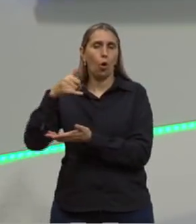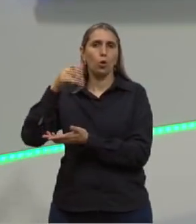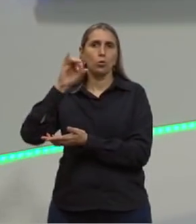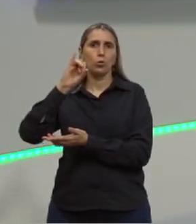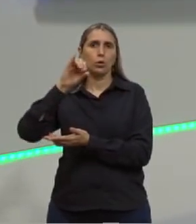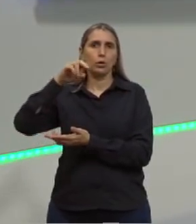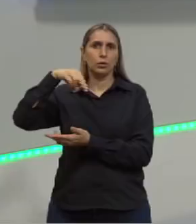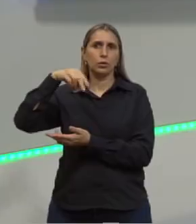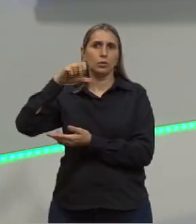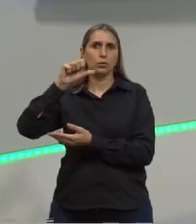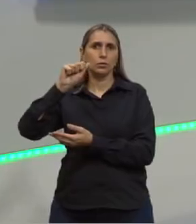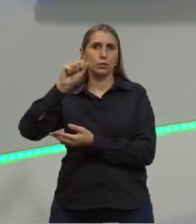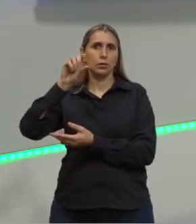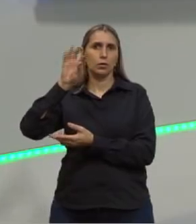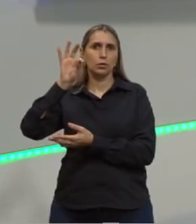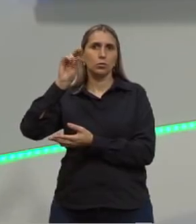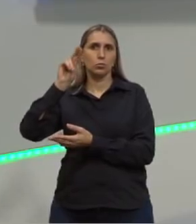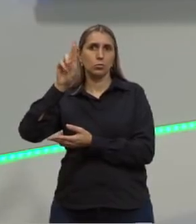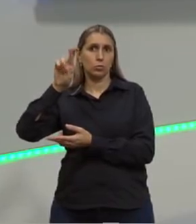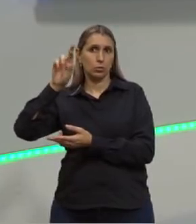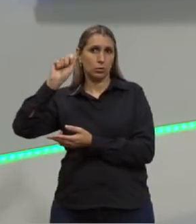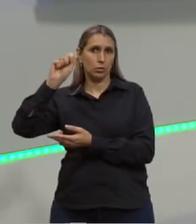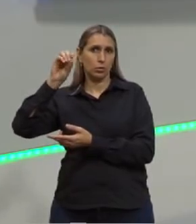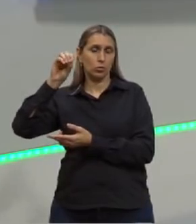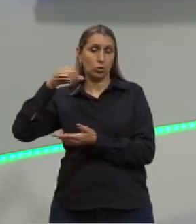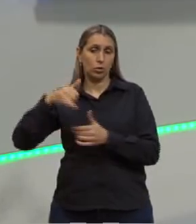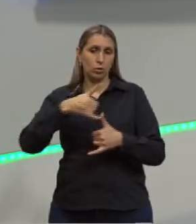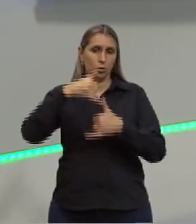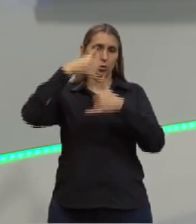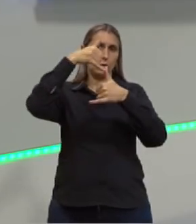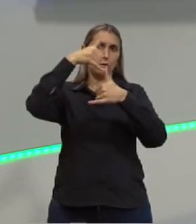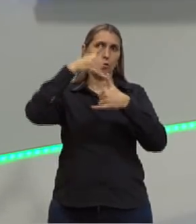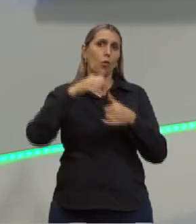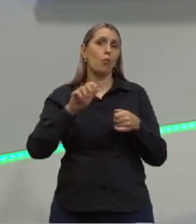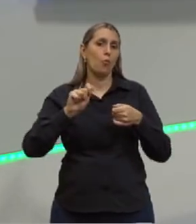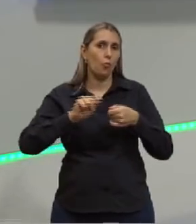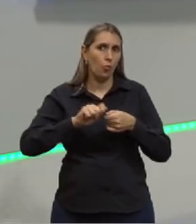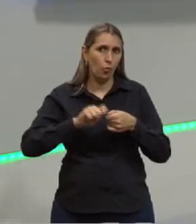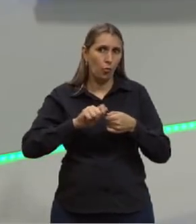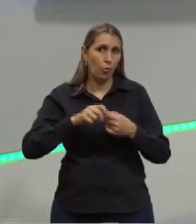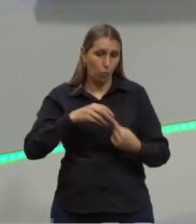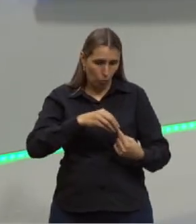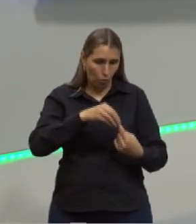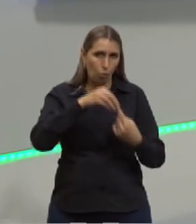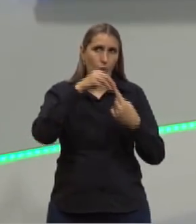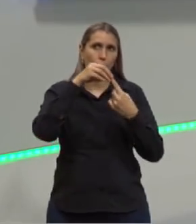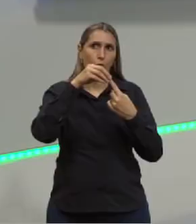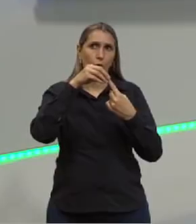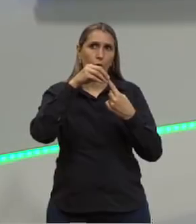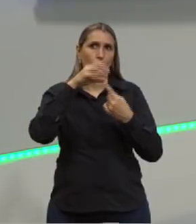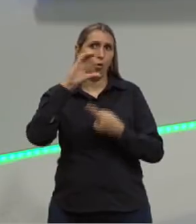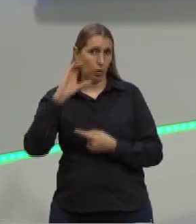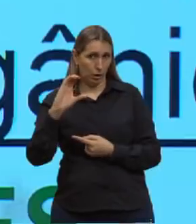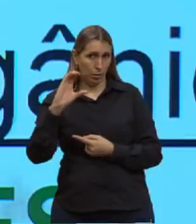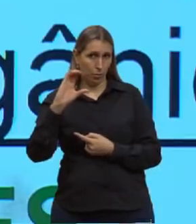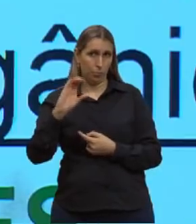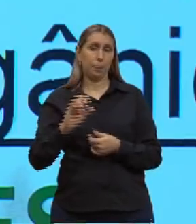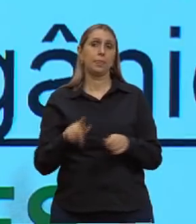simplificada, tá? Então, que esses lipídios são formados principalmente de carbono,